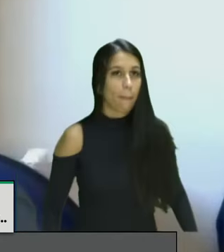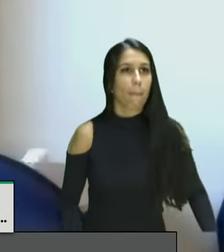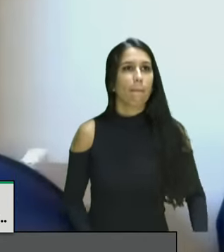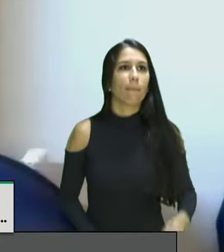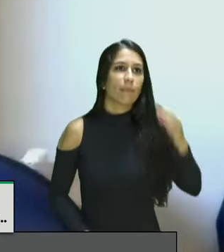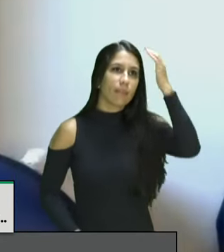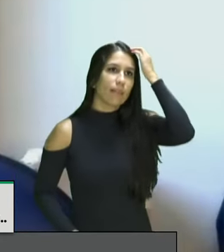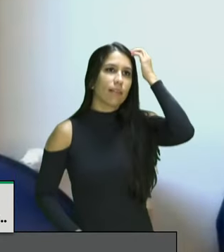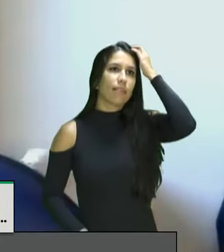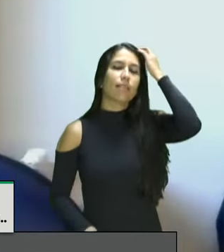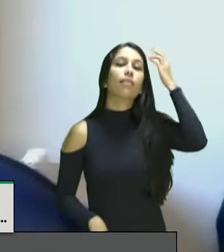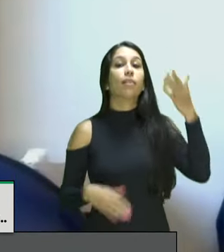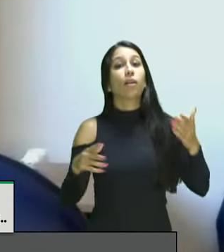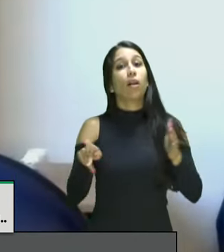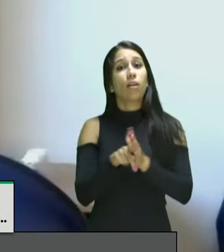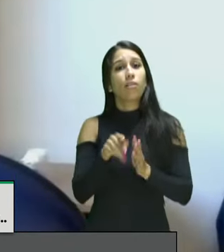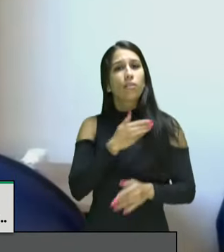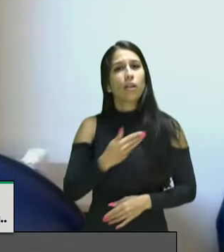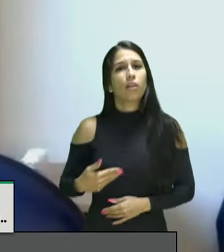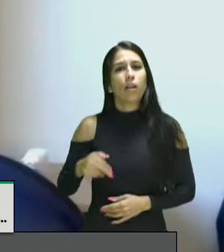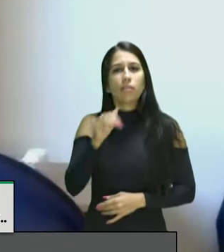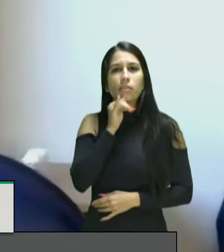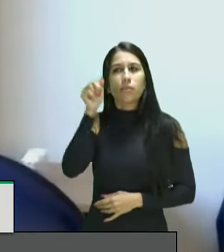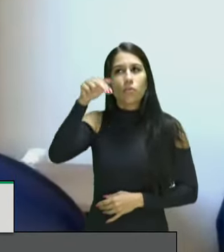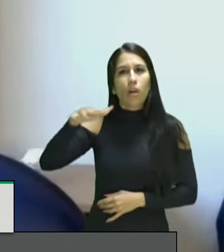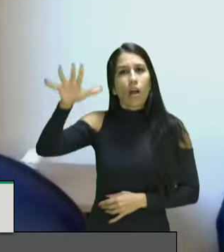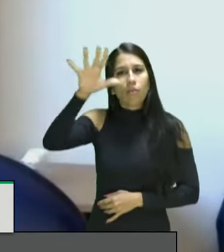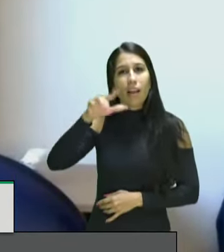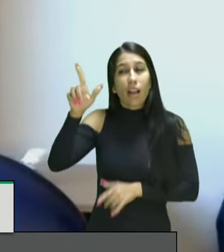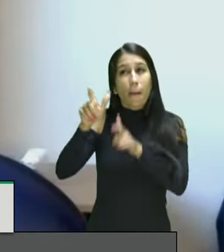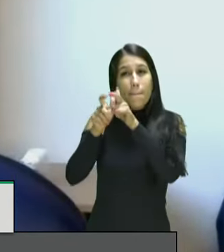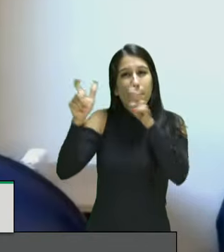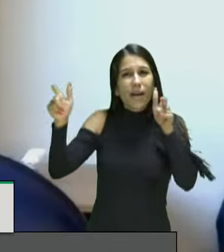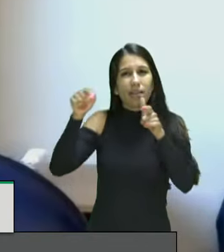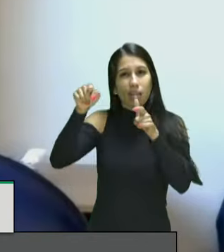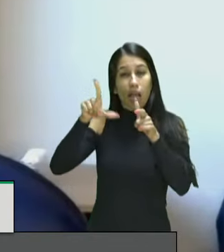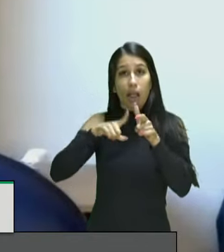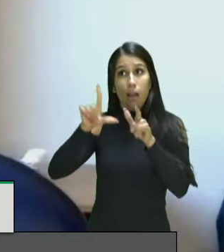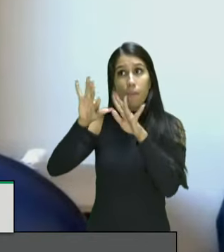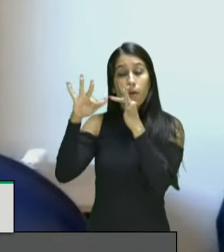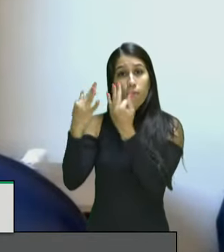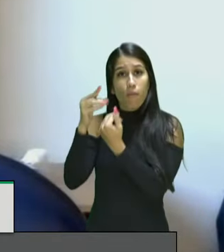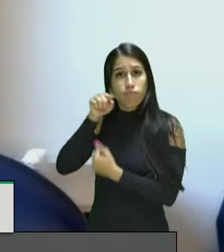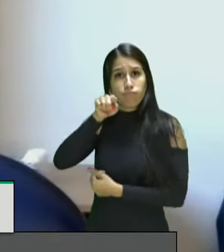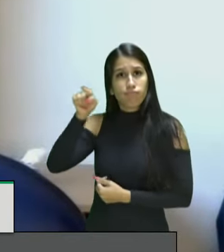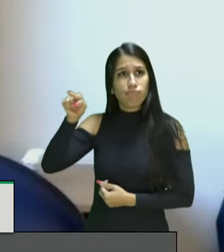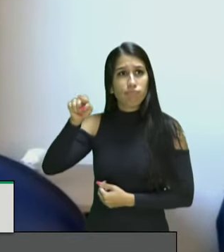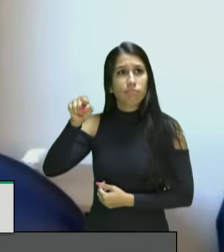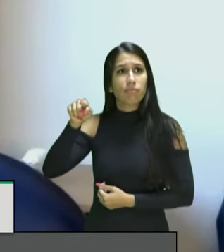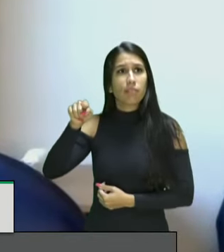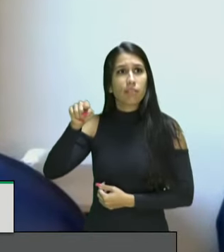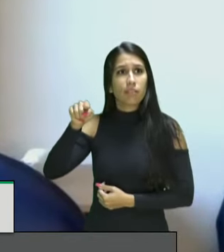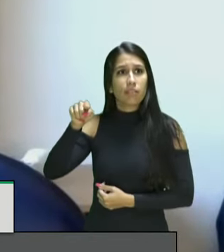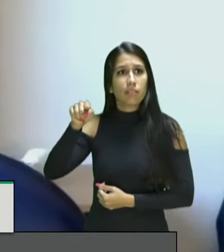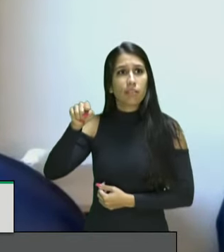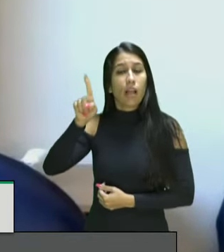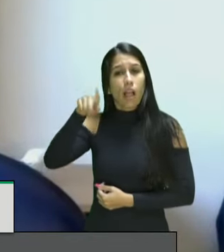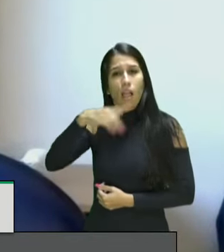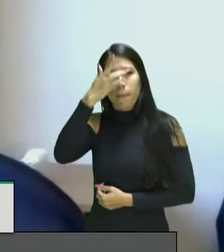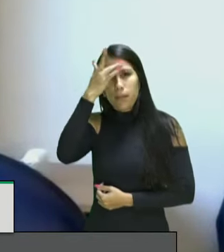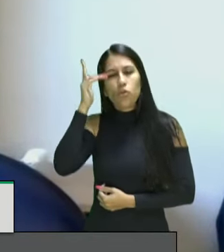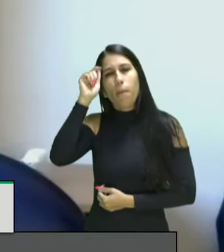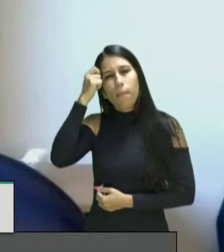substantivas do governo no nordeste por exemplo onde a maior parte ainda dessas famílias é preta e parda é pobre